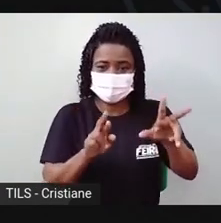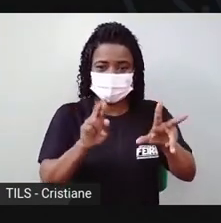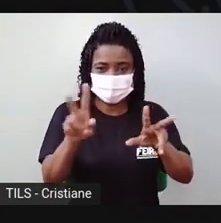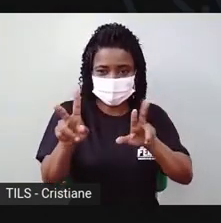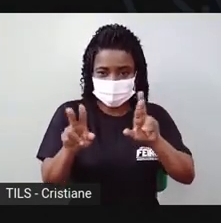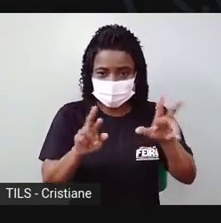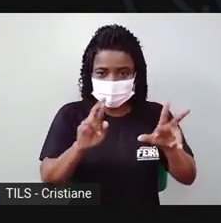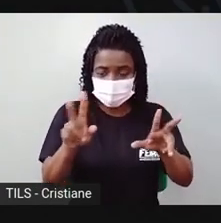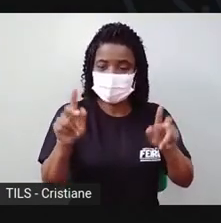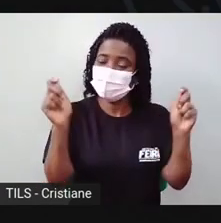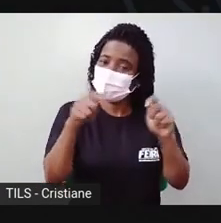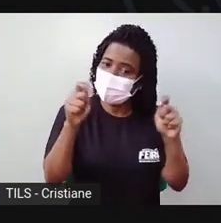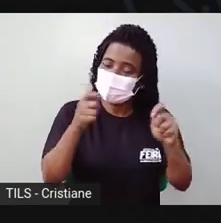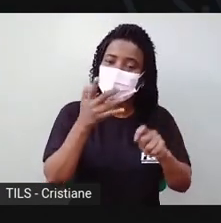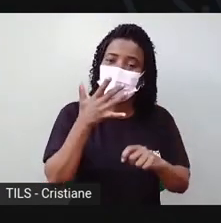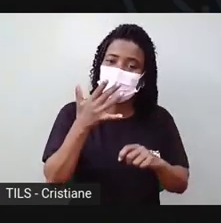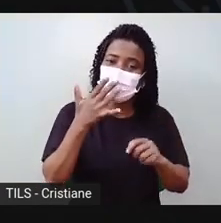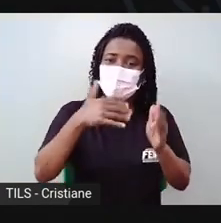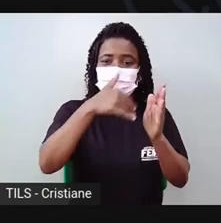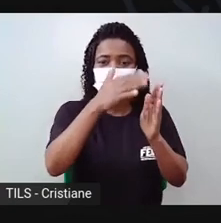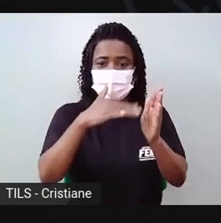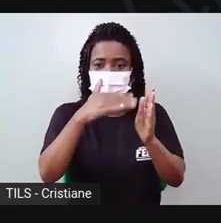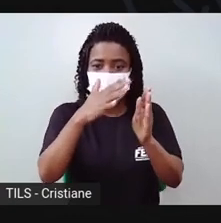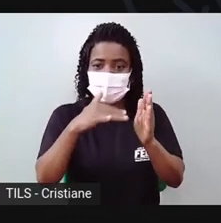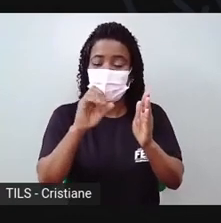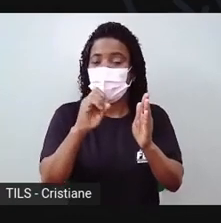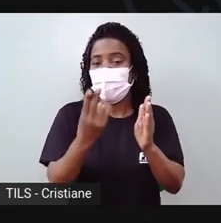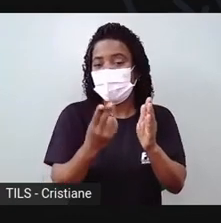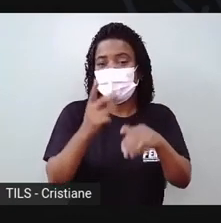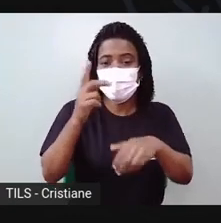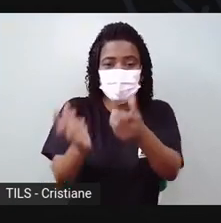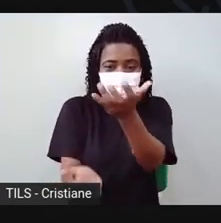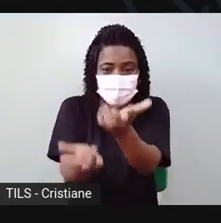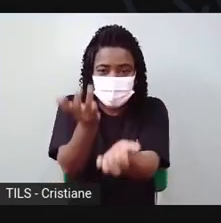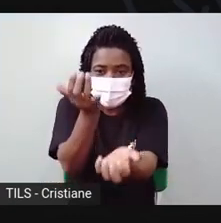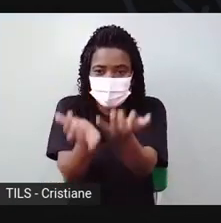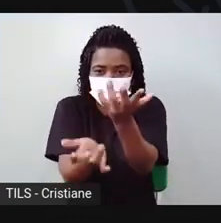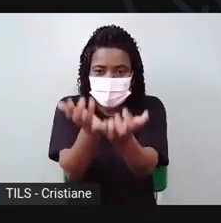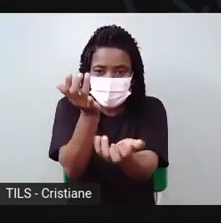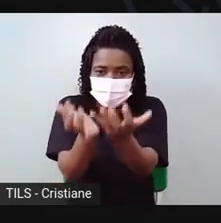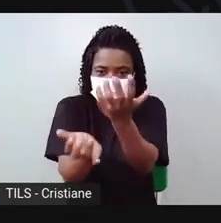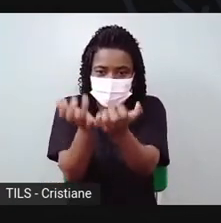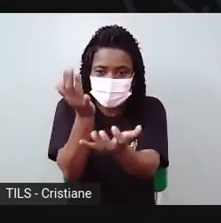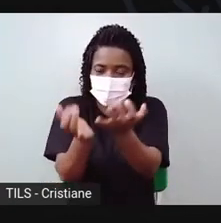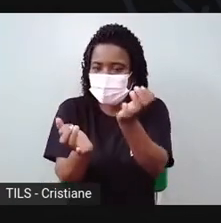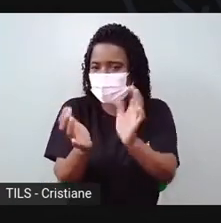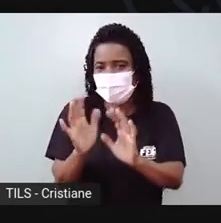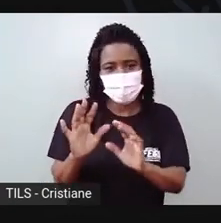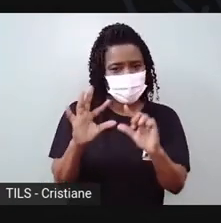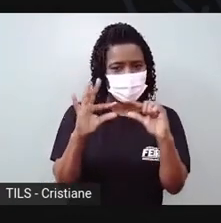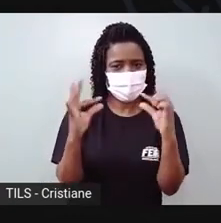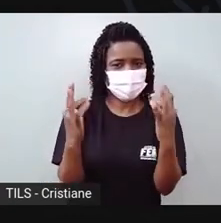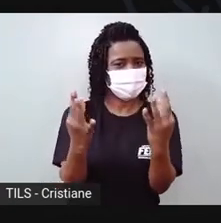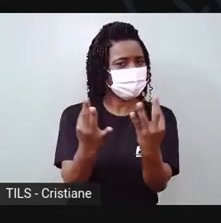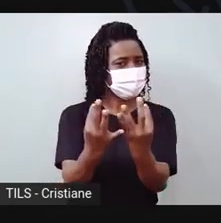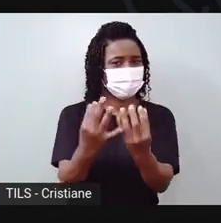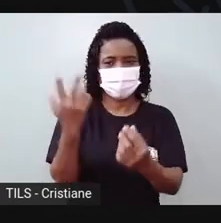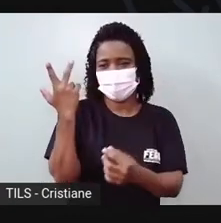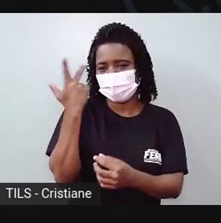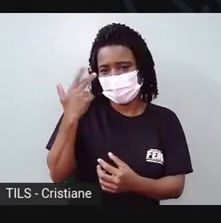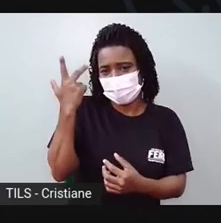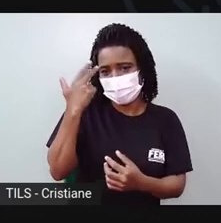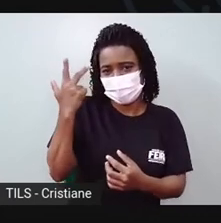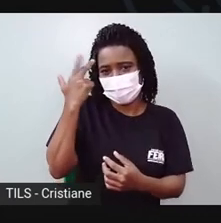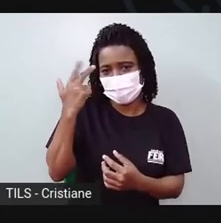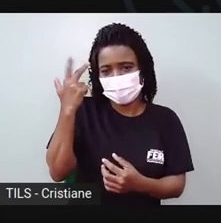pinta, né, ou queima, ou então pode deixar na cor natural também, que é muito lindo. Cor de